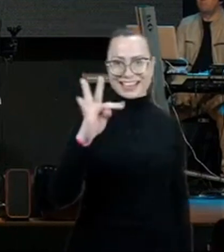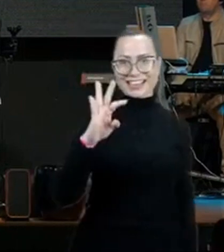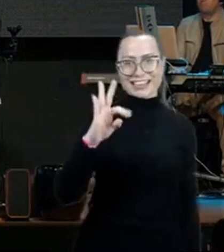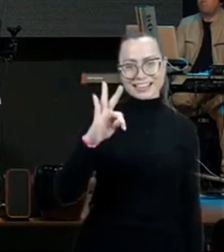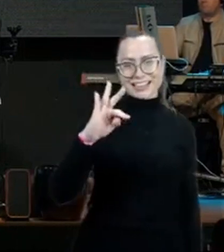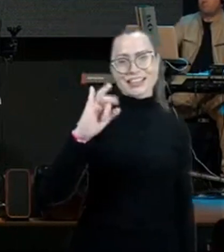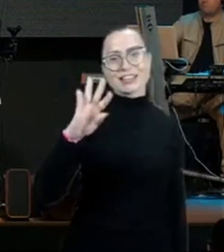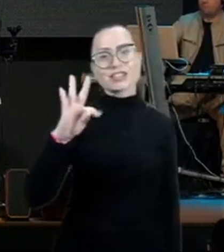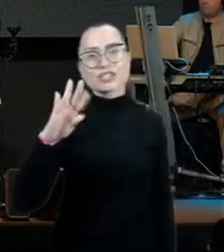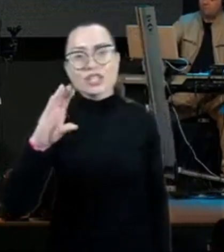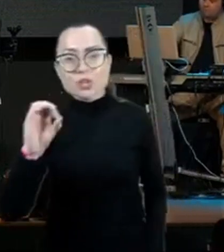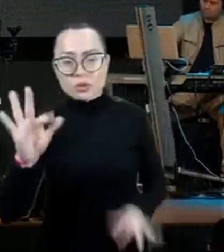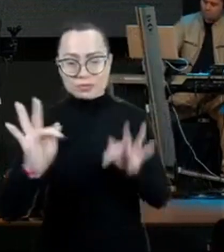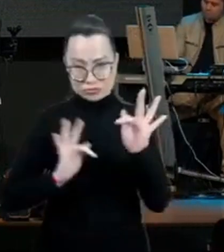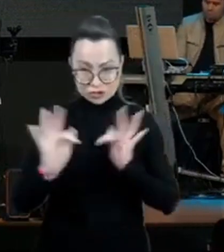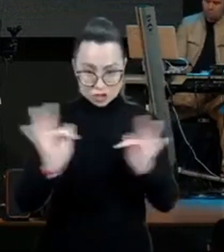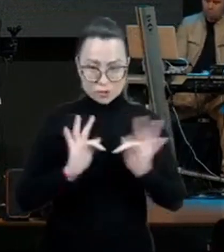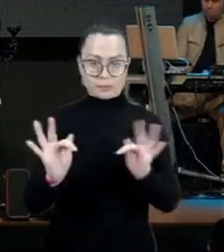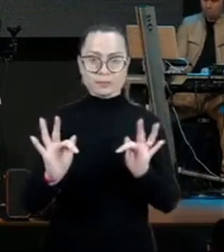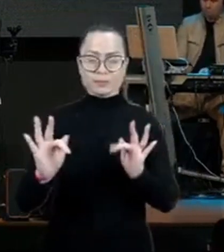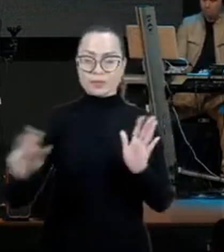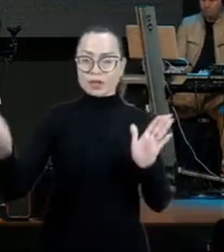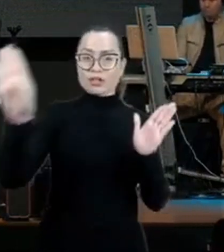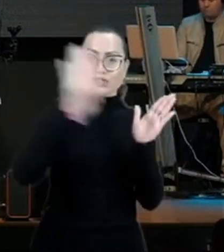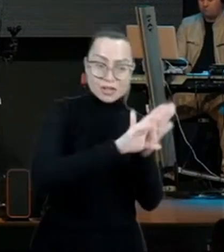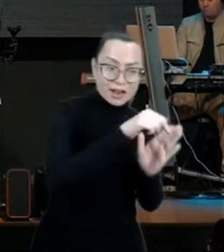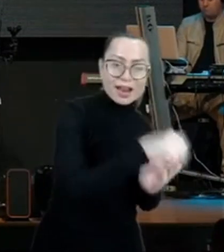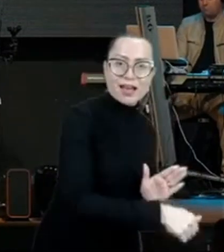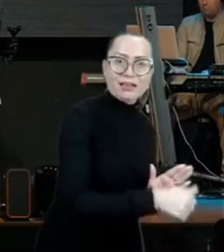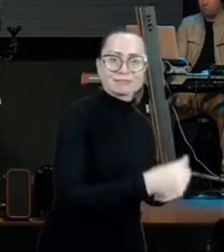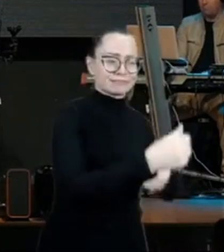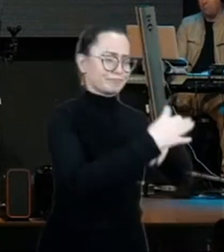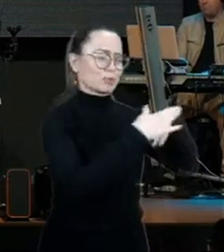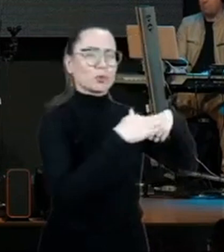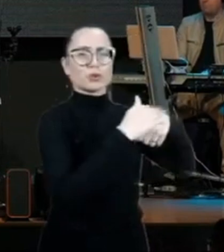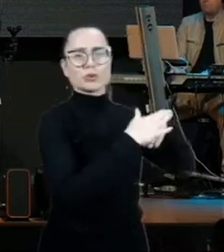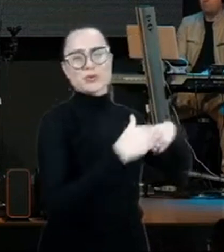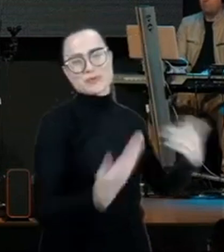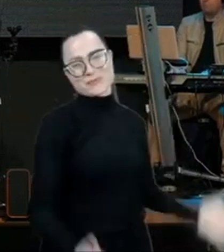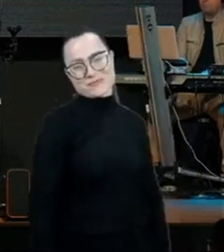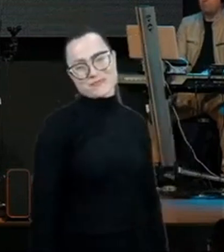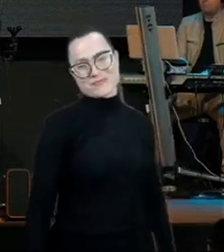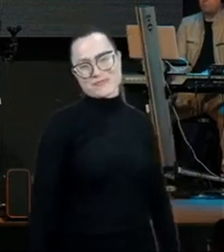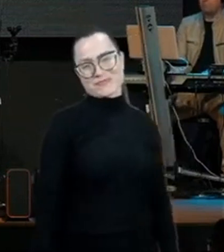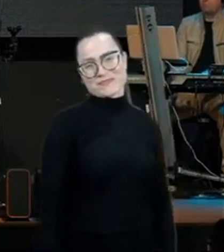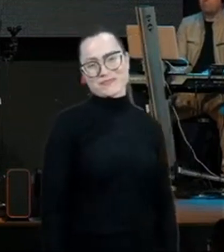quem são os Titos pastor? Titos são presentes de Deus para nós,